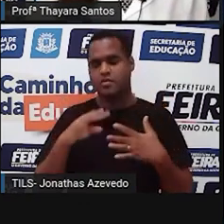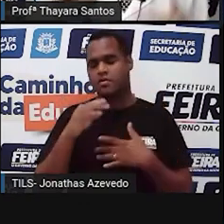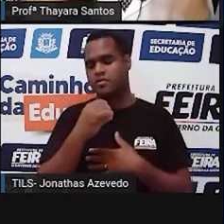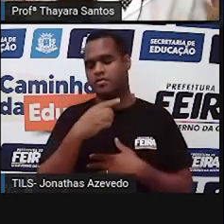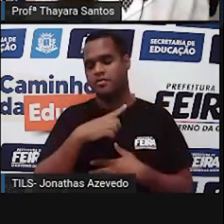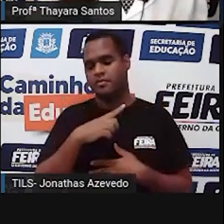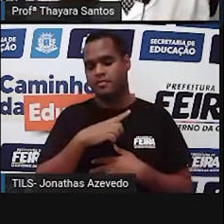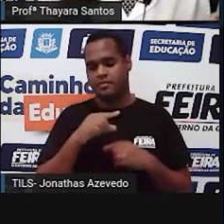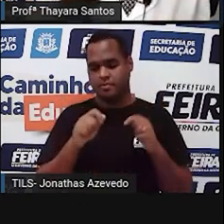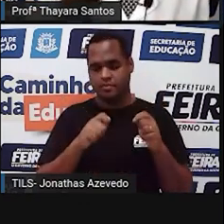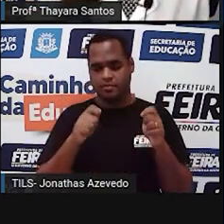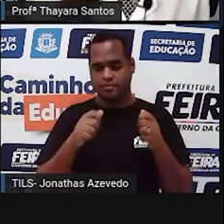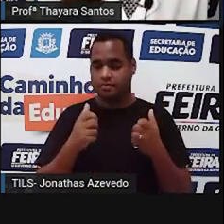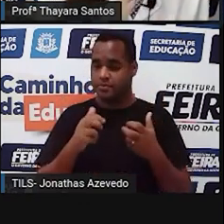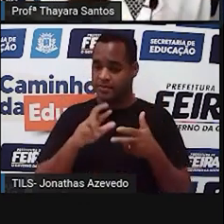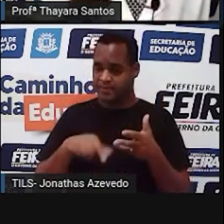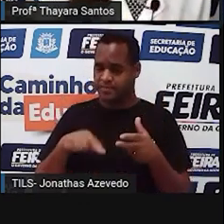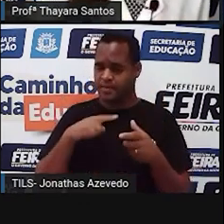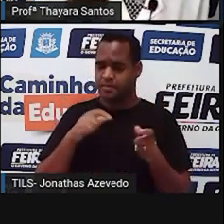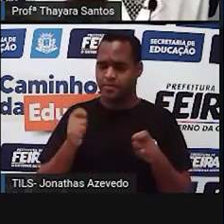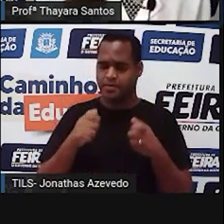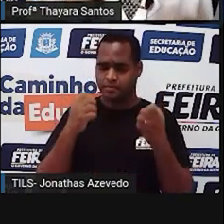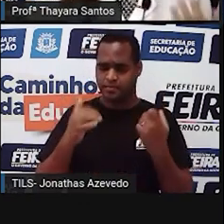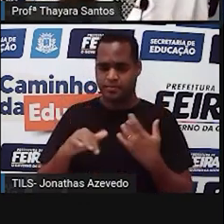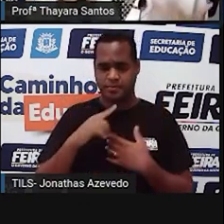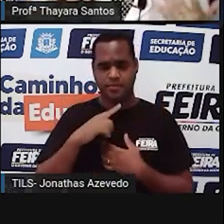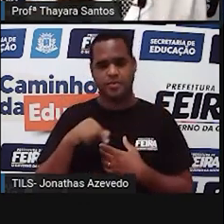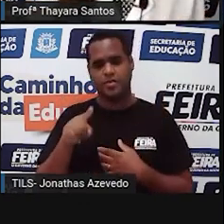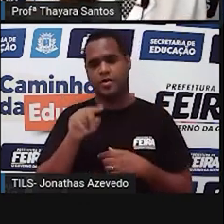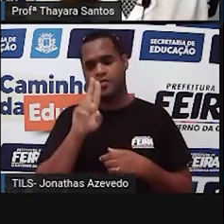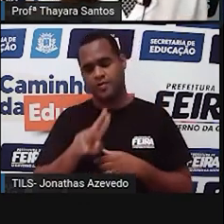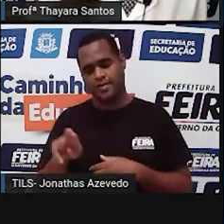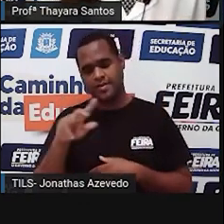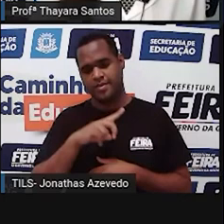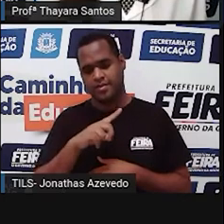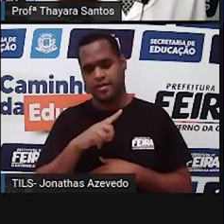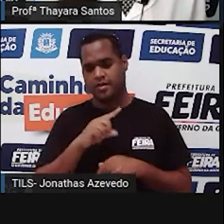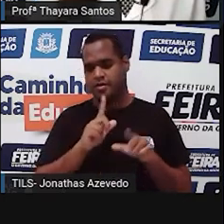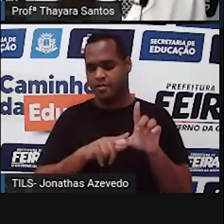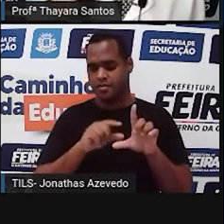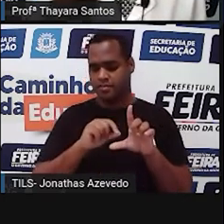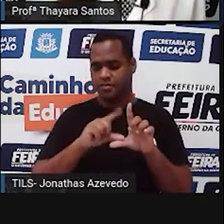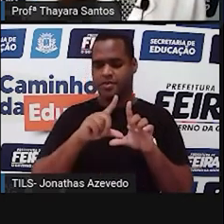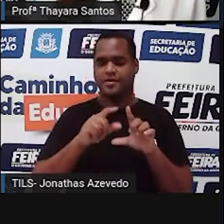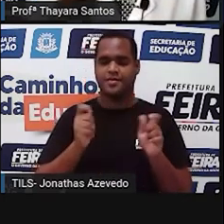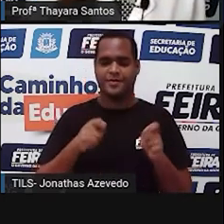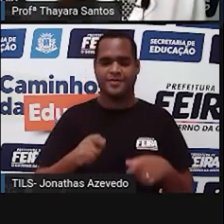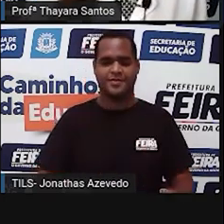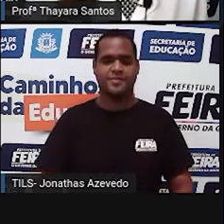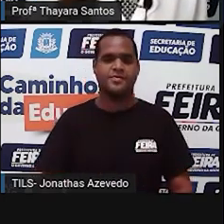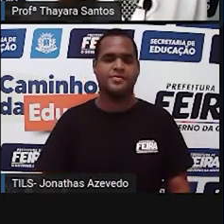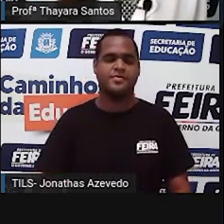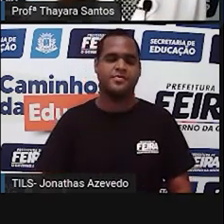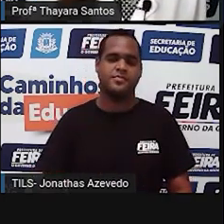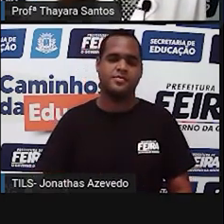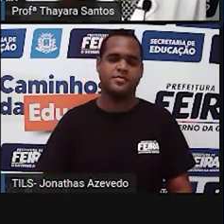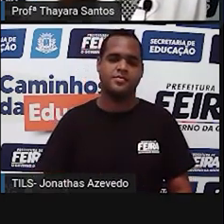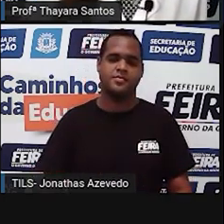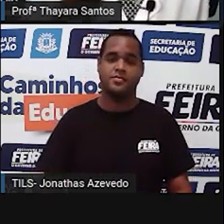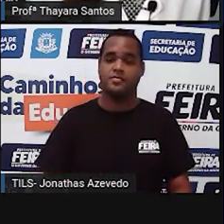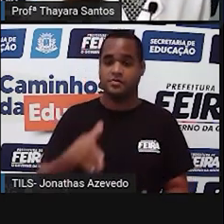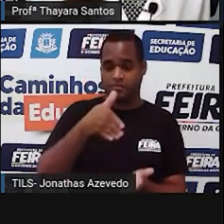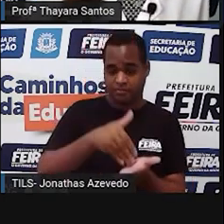outra coisa, mas usualmente a gente utiliza as letras maiúsculas. E a última